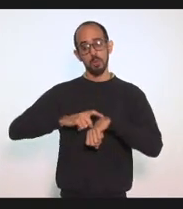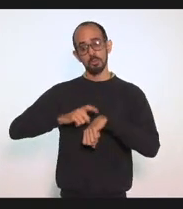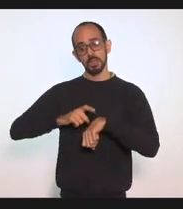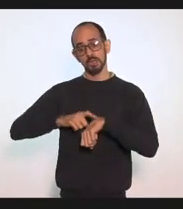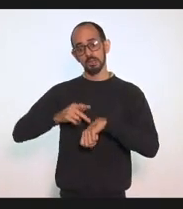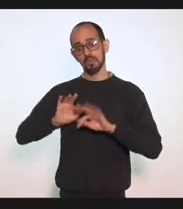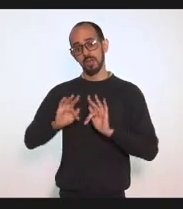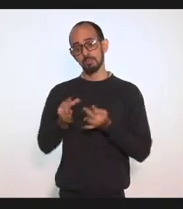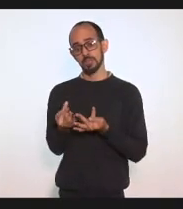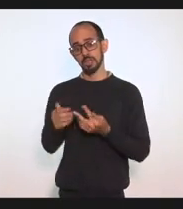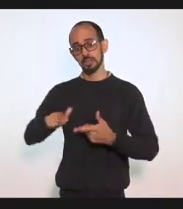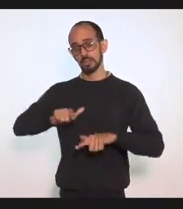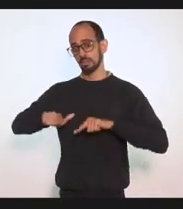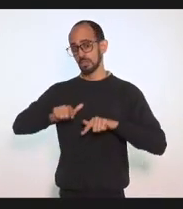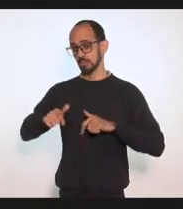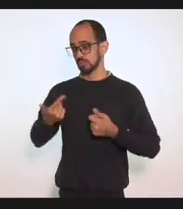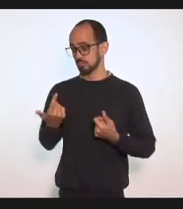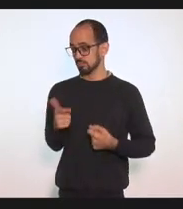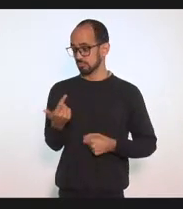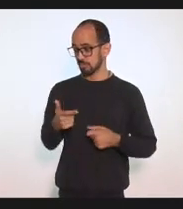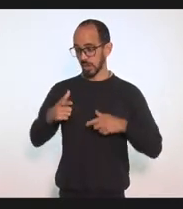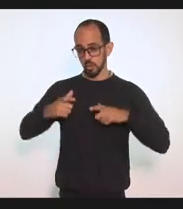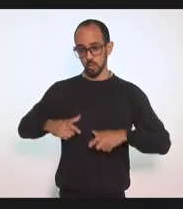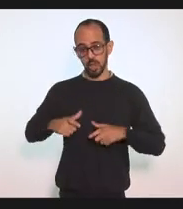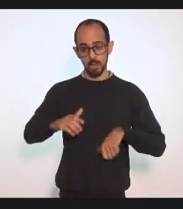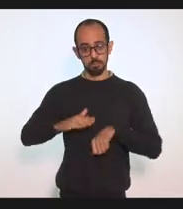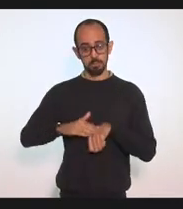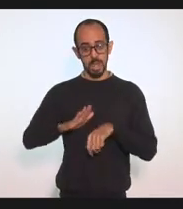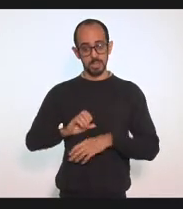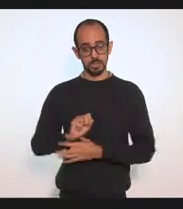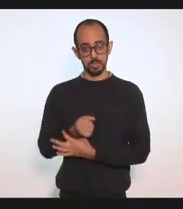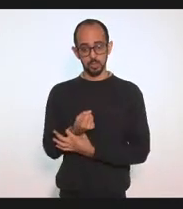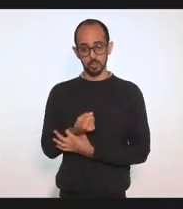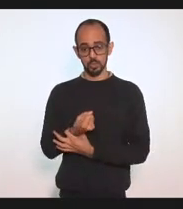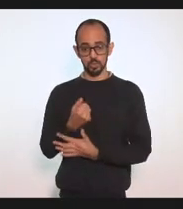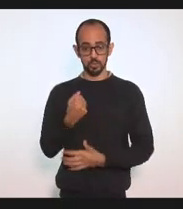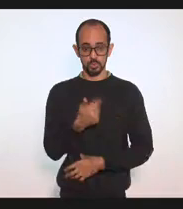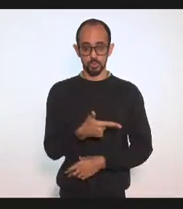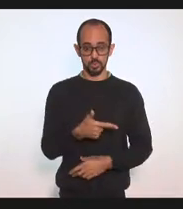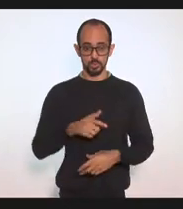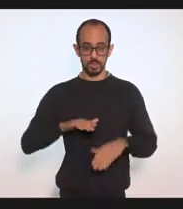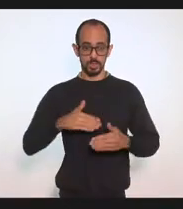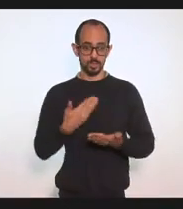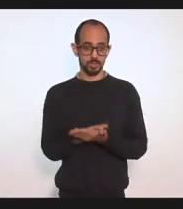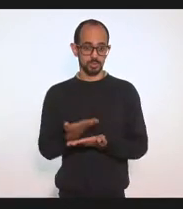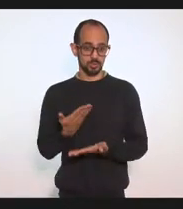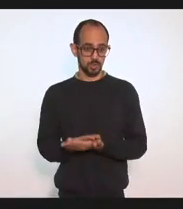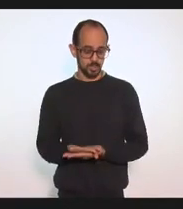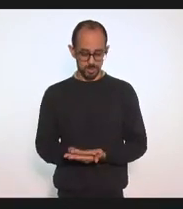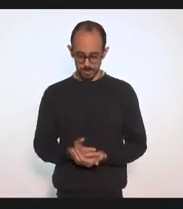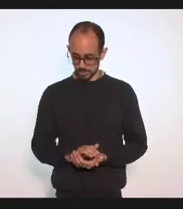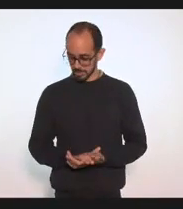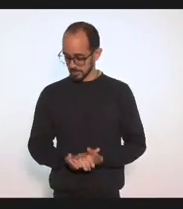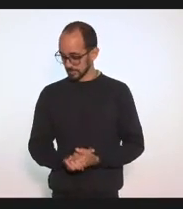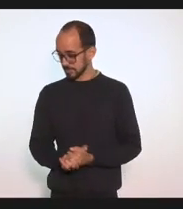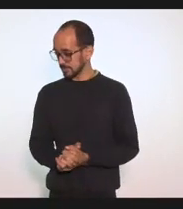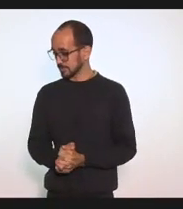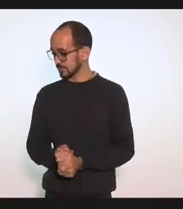não há lugar, senhor presidente, mais seguro do que as escolas. Esses